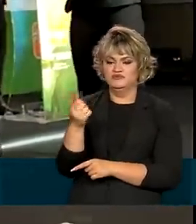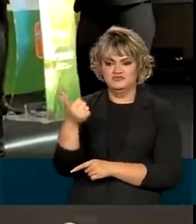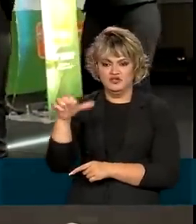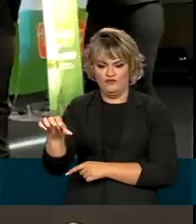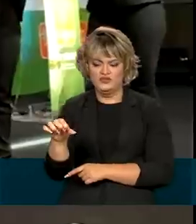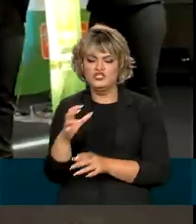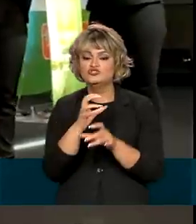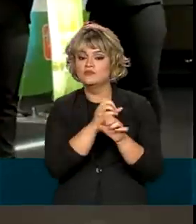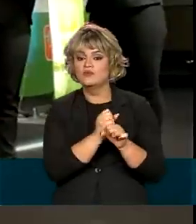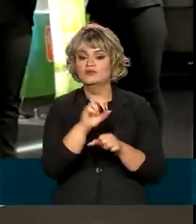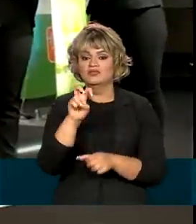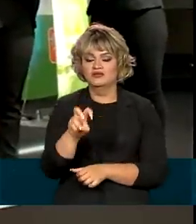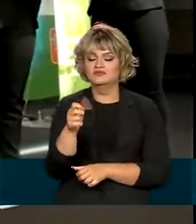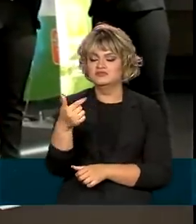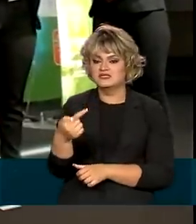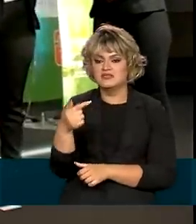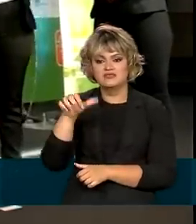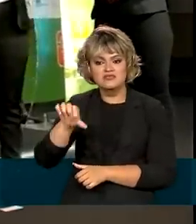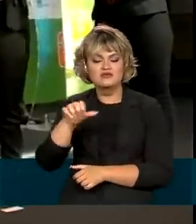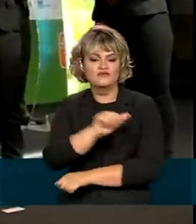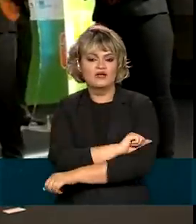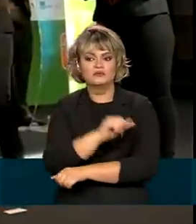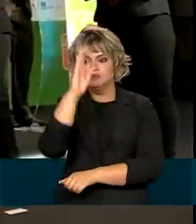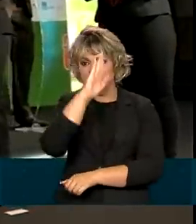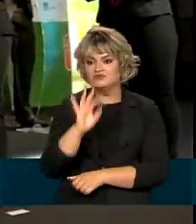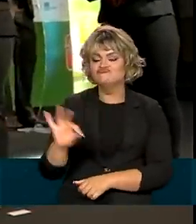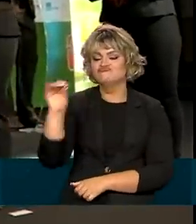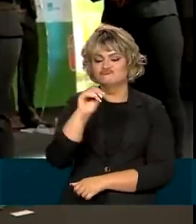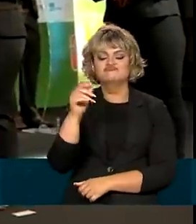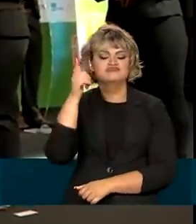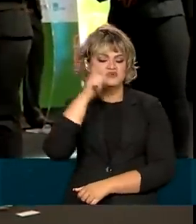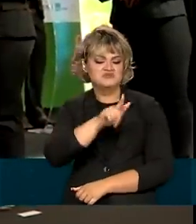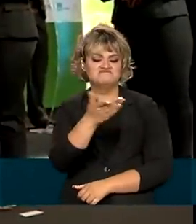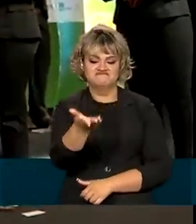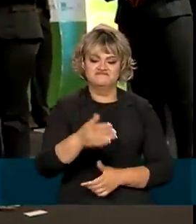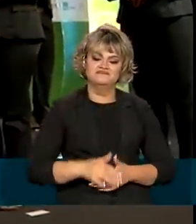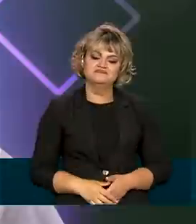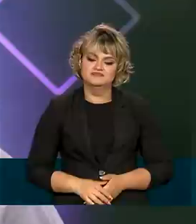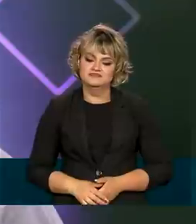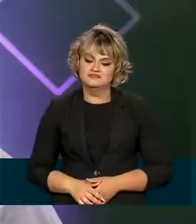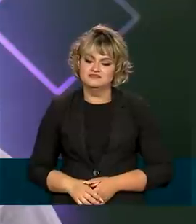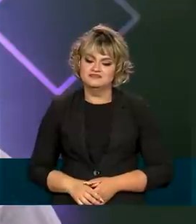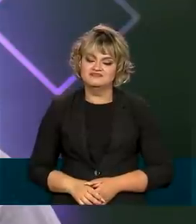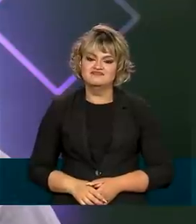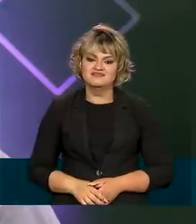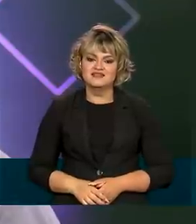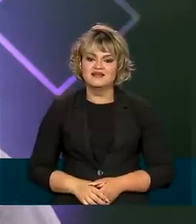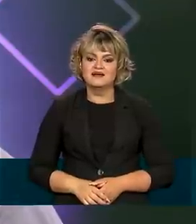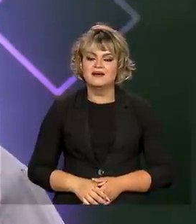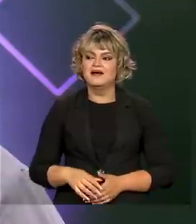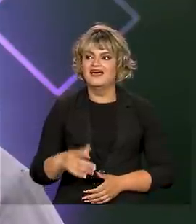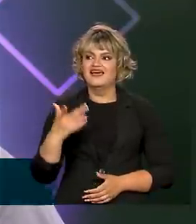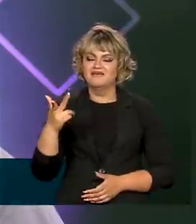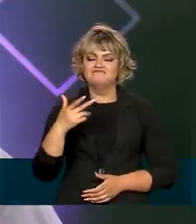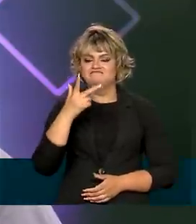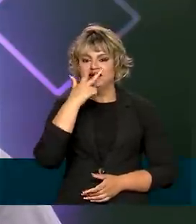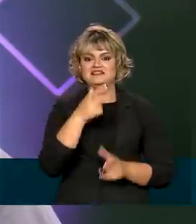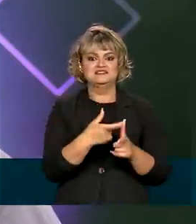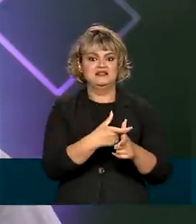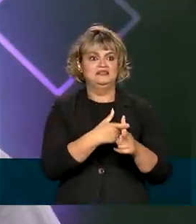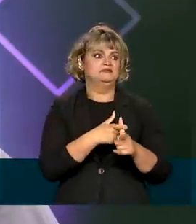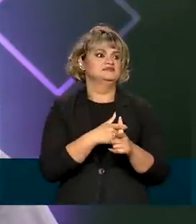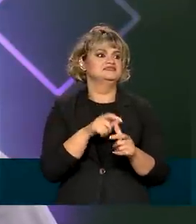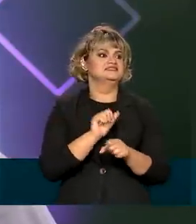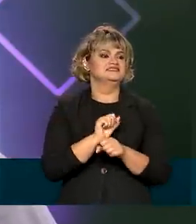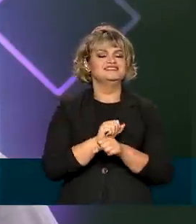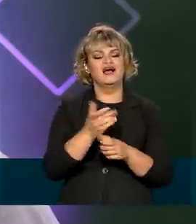579 alunos de todo o país foram condecorados. Quase que um voltar à vida e poder conviver com